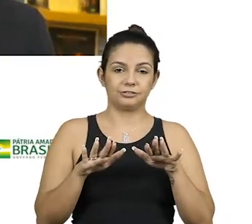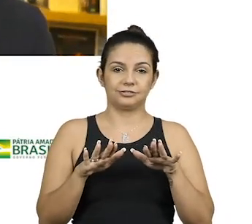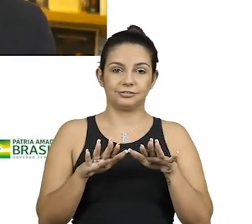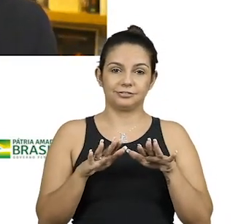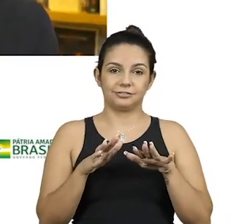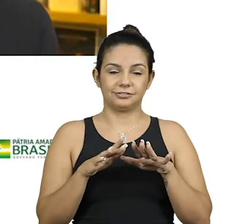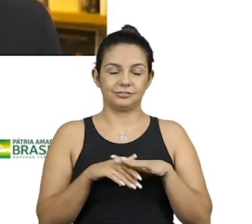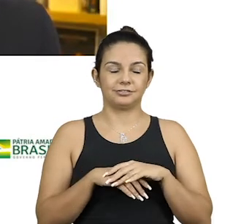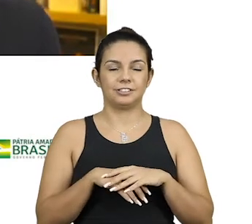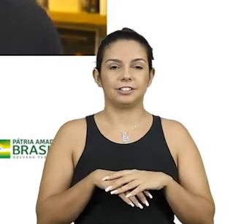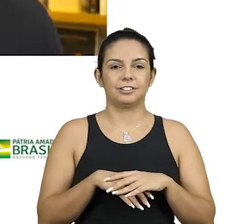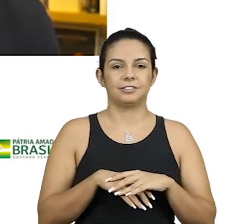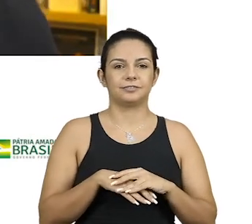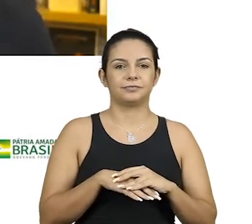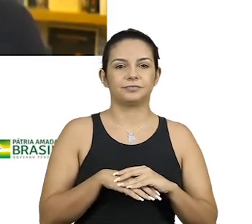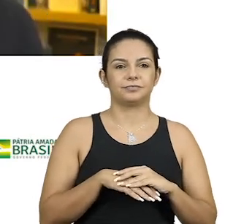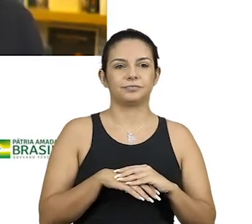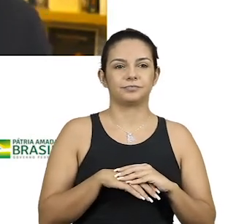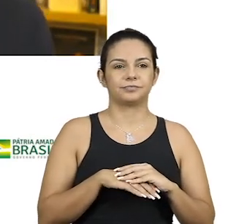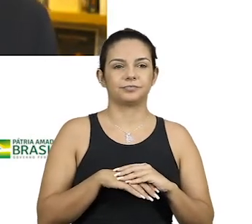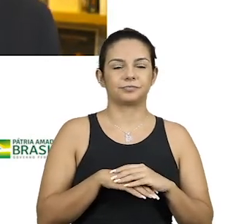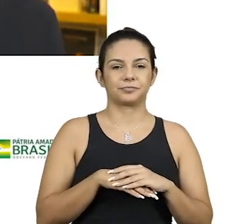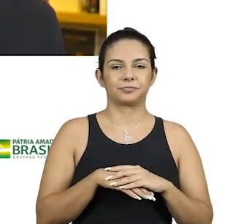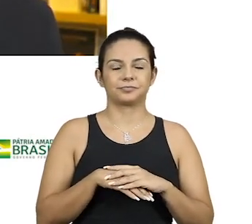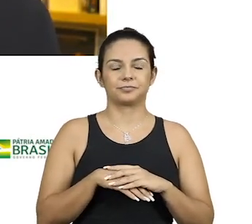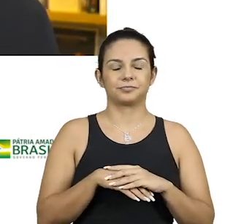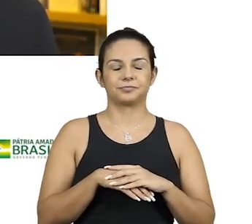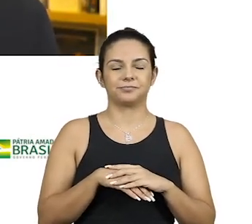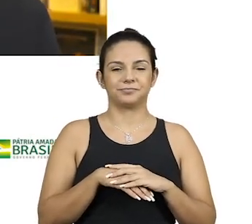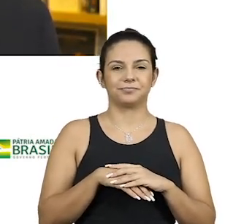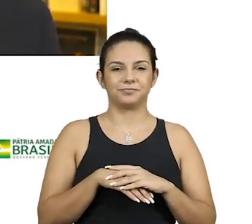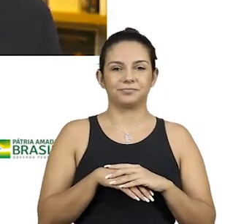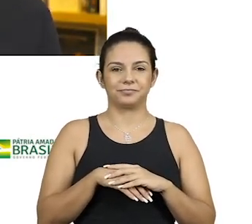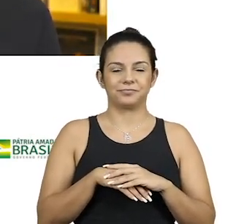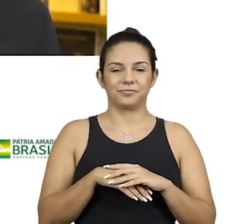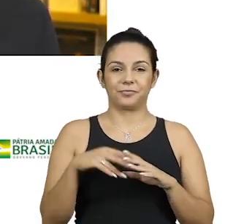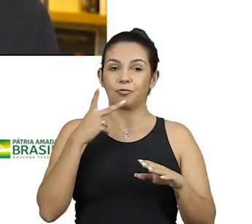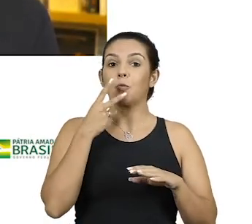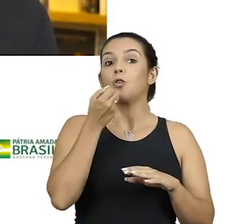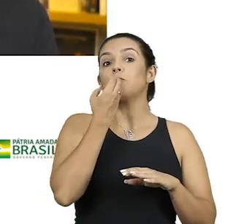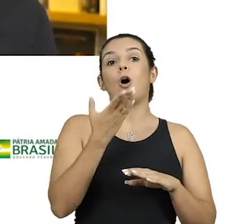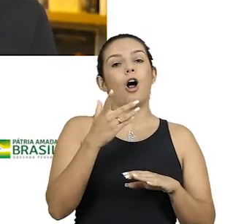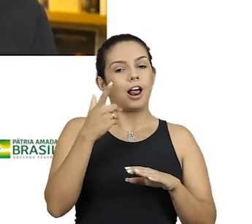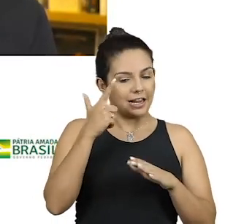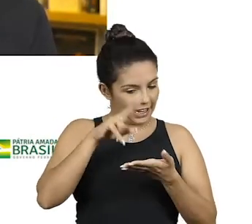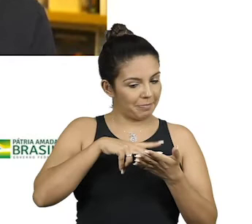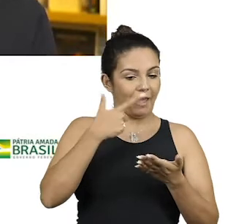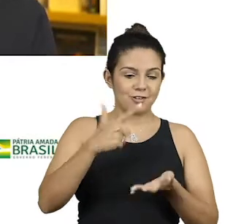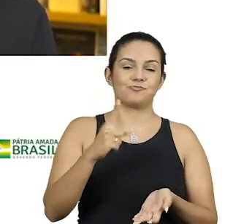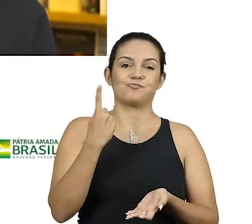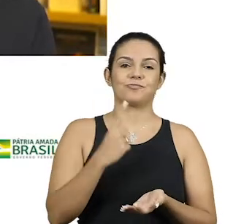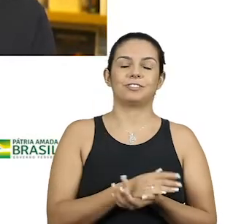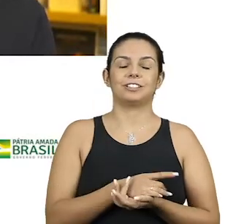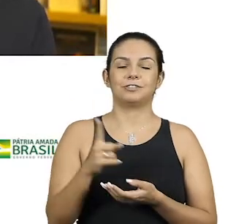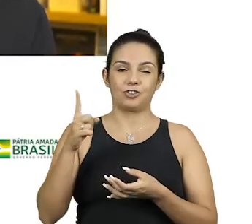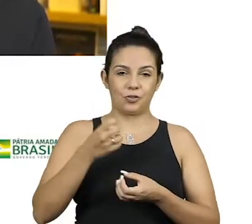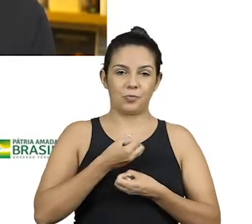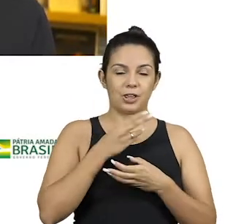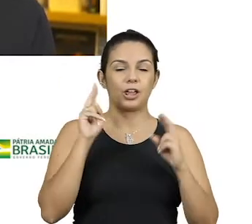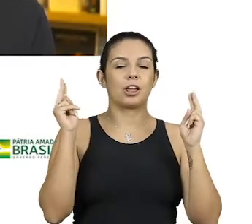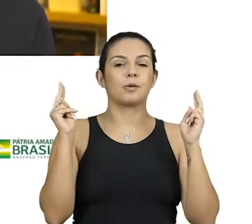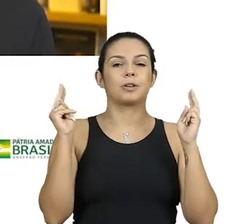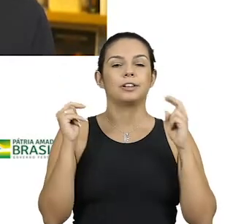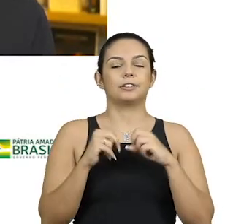Falei tanto de... Se for bom demais, não. Se for bom, se eu gostar, tem mais um. É um poema